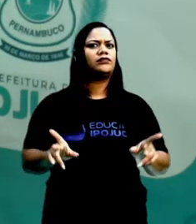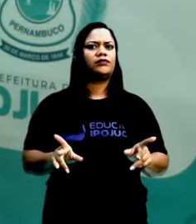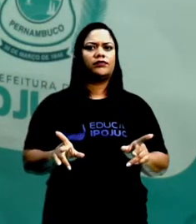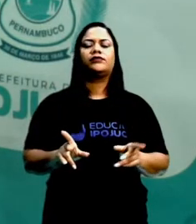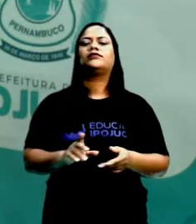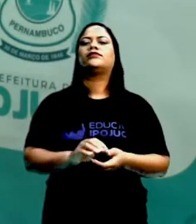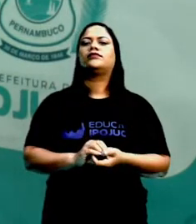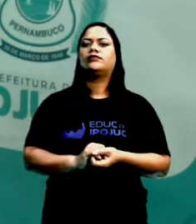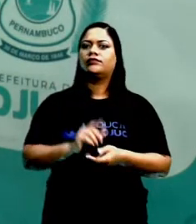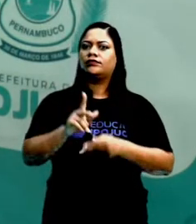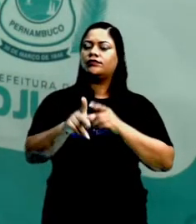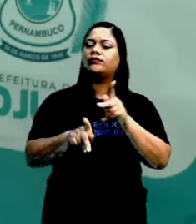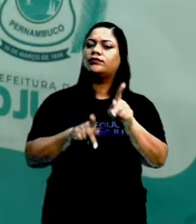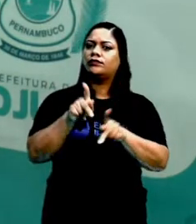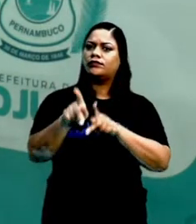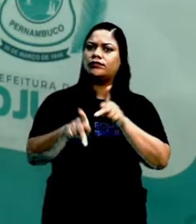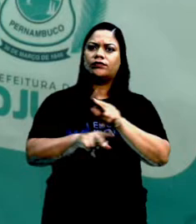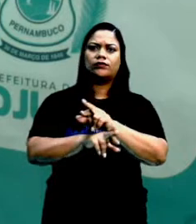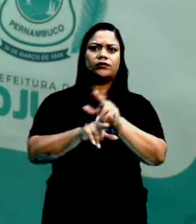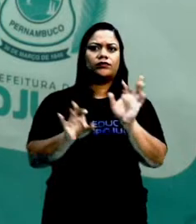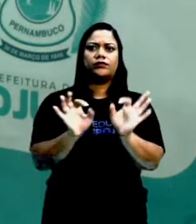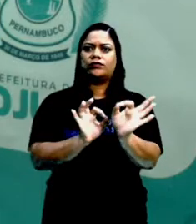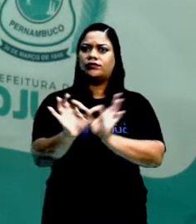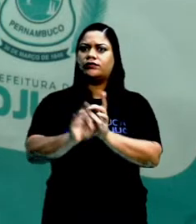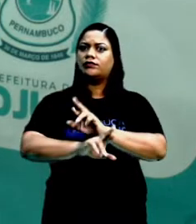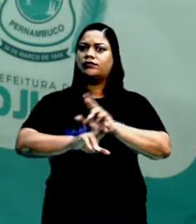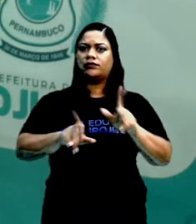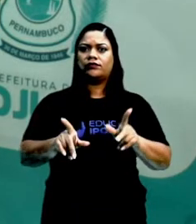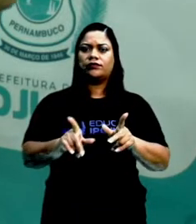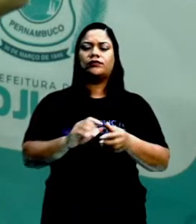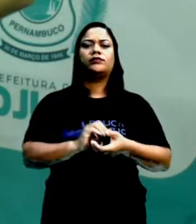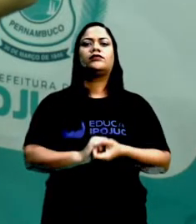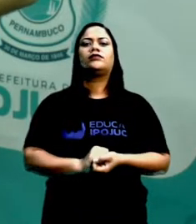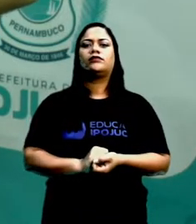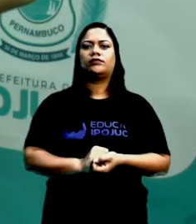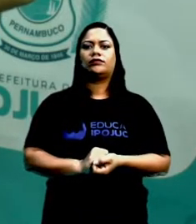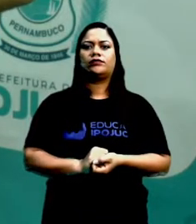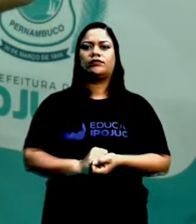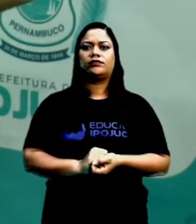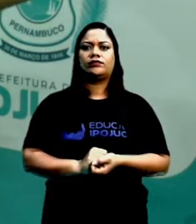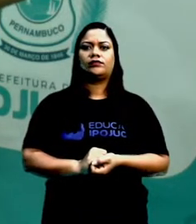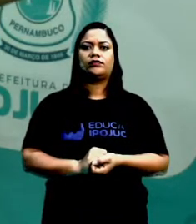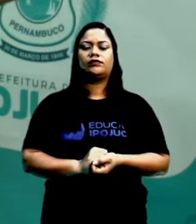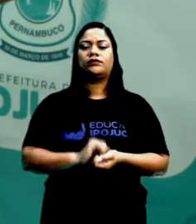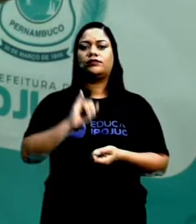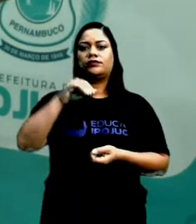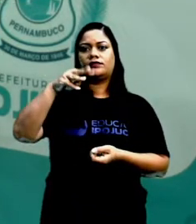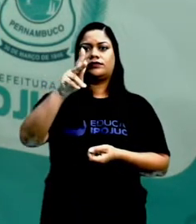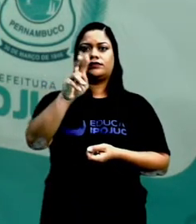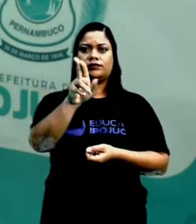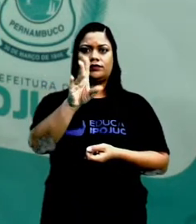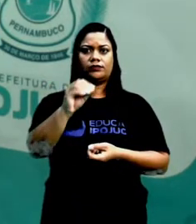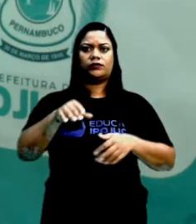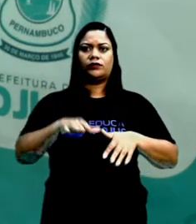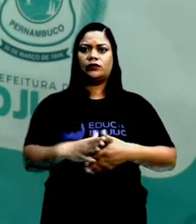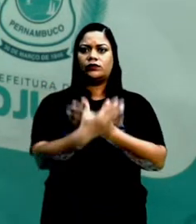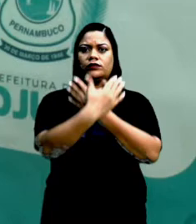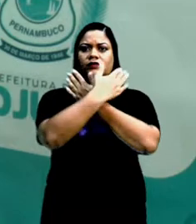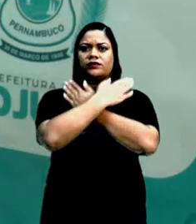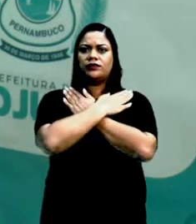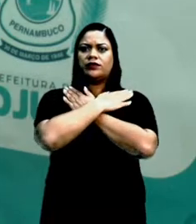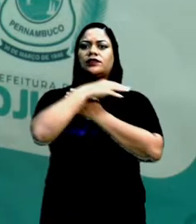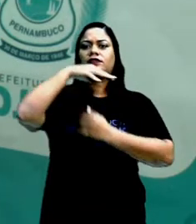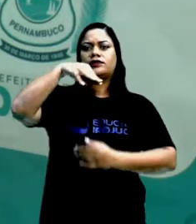Também tem povos com diversos tipos de organização. Por exemplo, nós podemos citar aqui os impérios Asteca e o Império